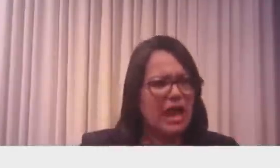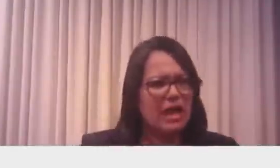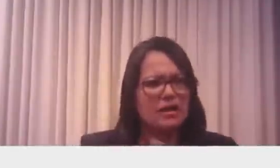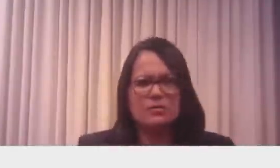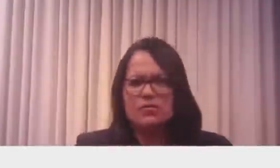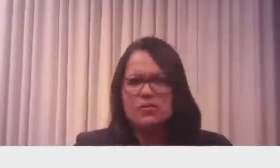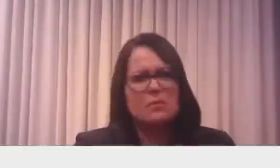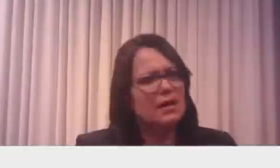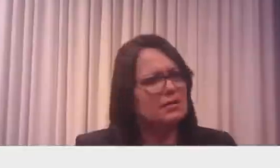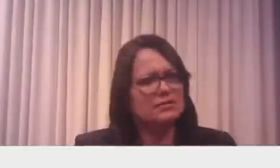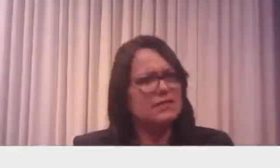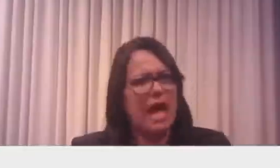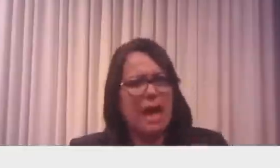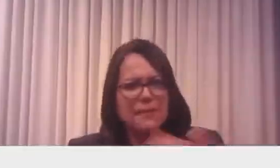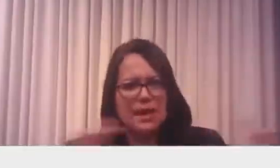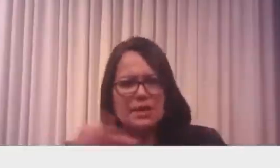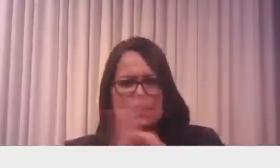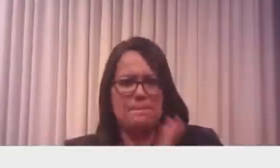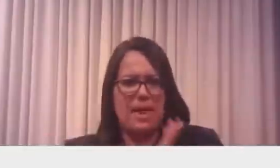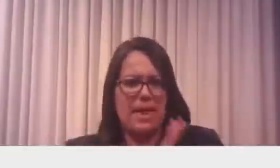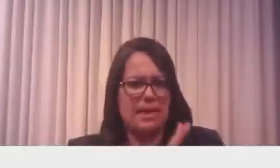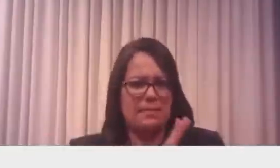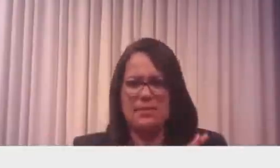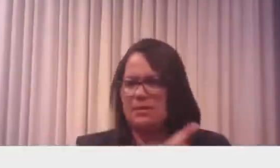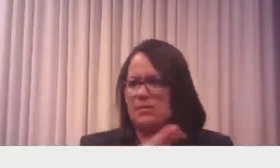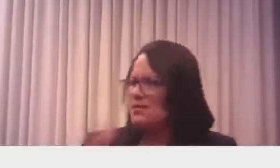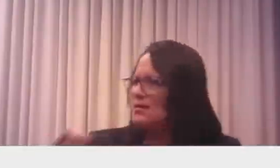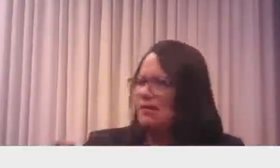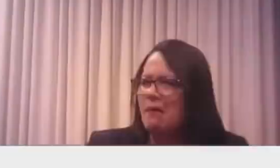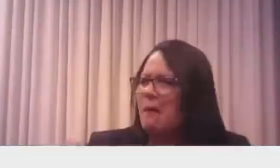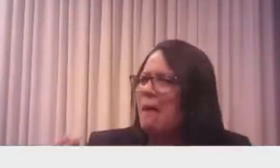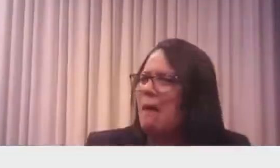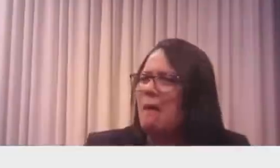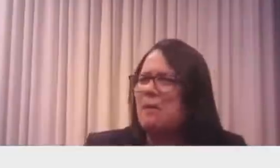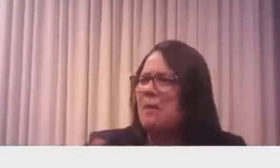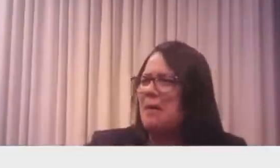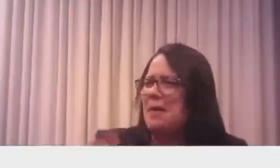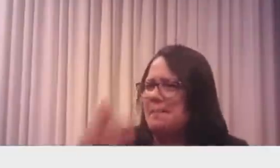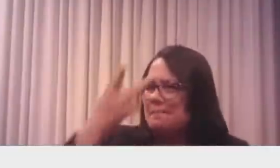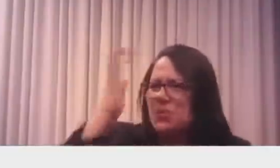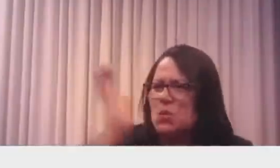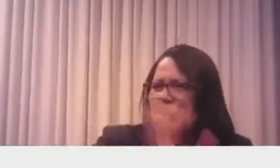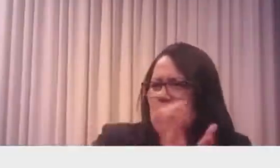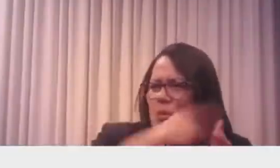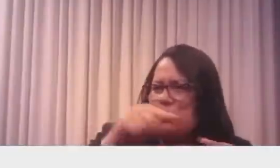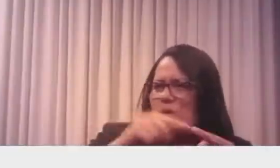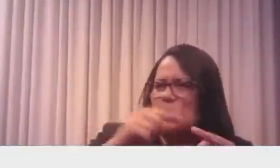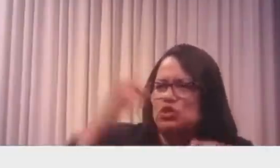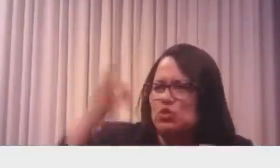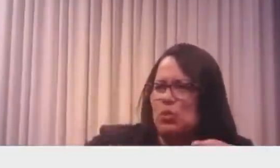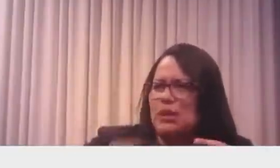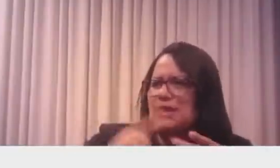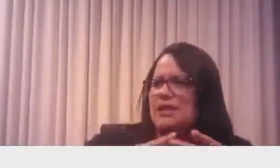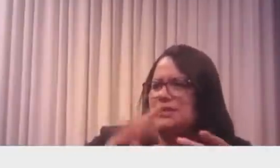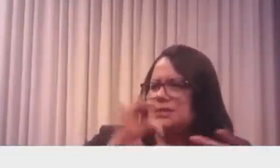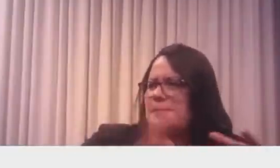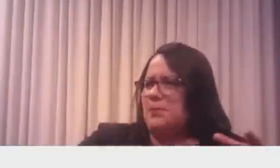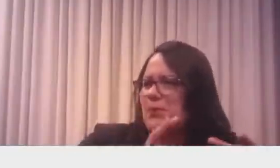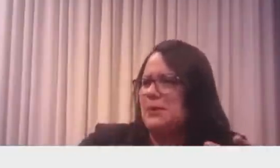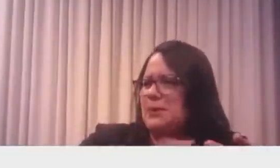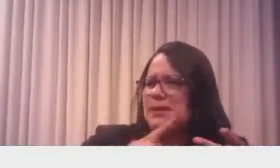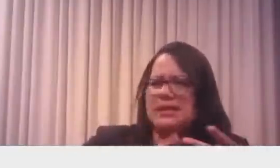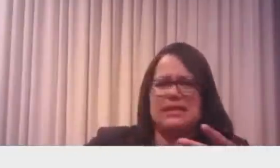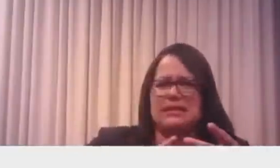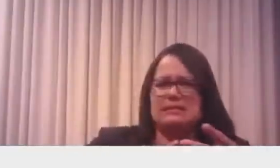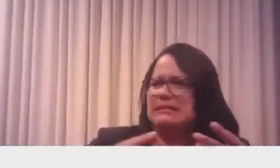eu desconheço que algum tenha votado a favor desse projeto, a favor da quarentena. Eu desconheço. se